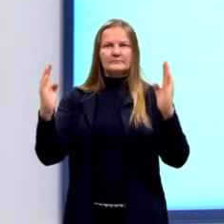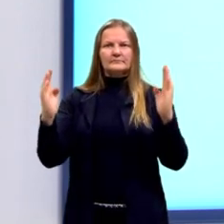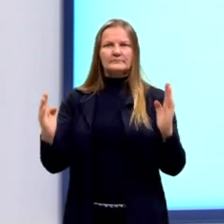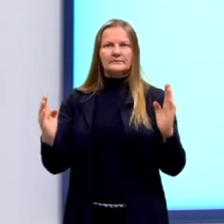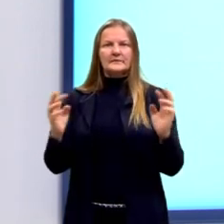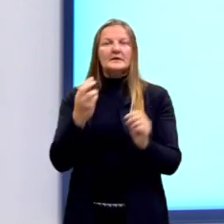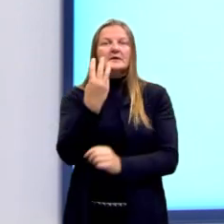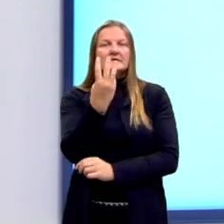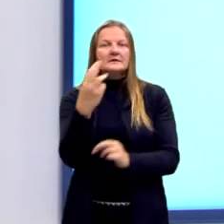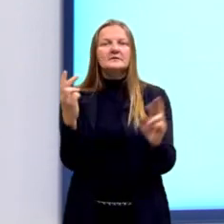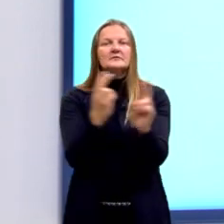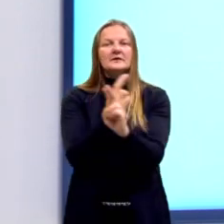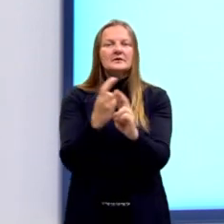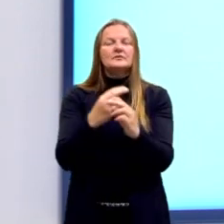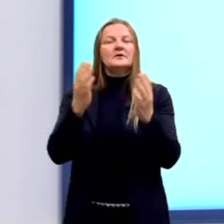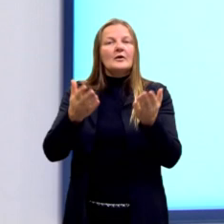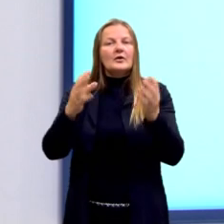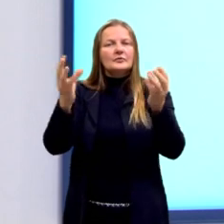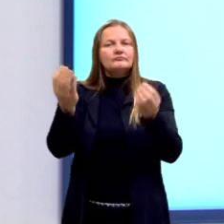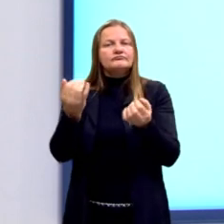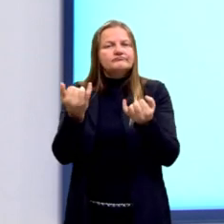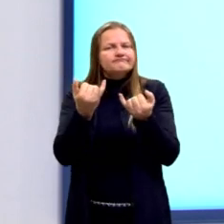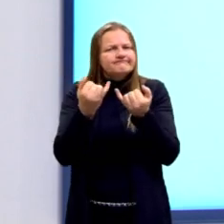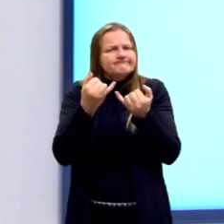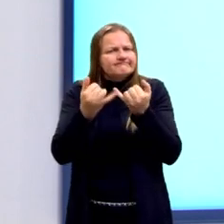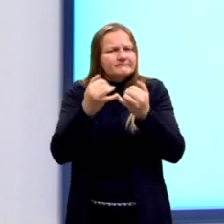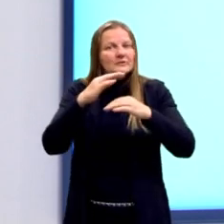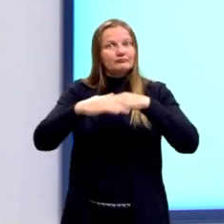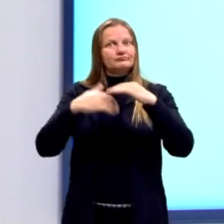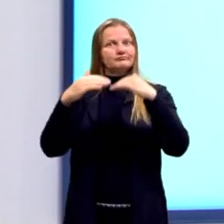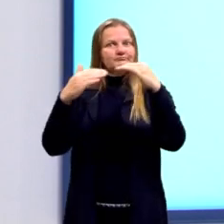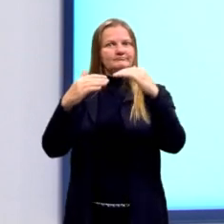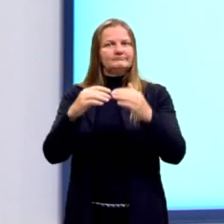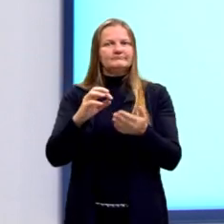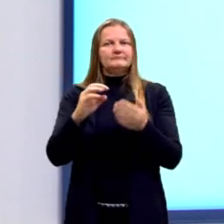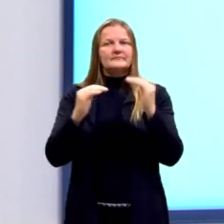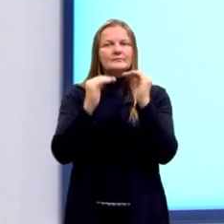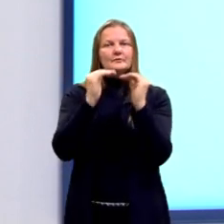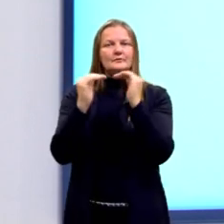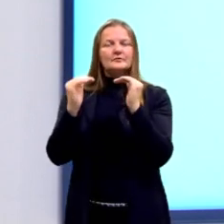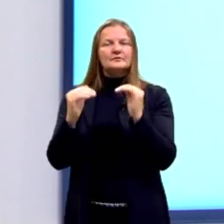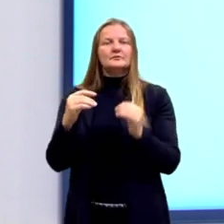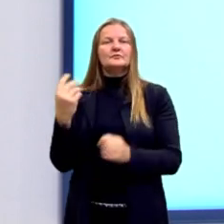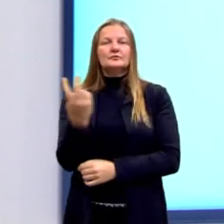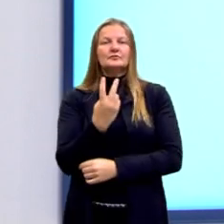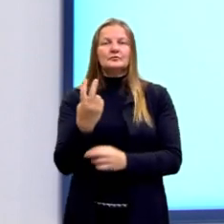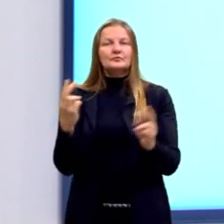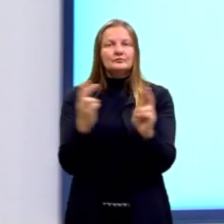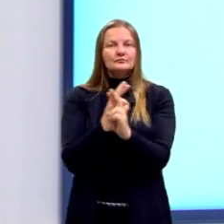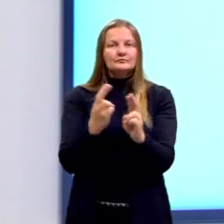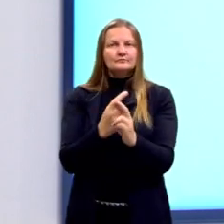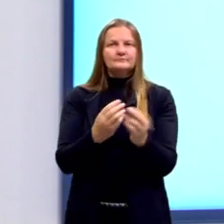agora, nós vamos trabalhar a partir delas, tá? São relações que nós formamos, então.